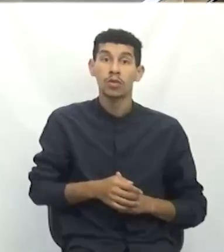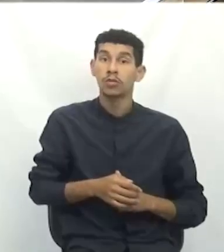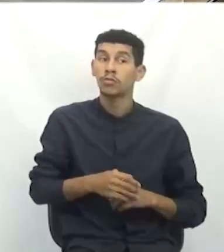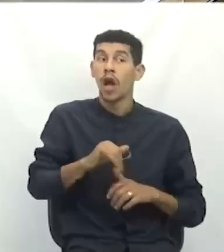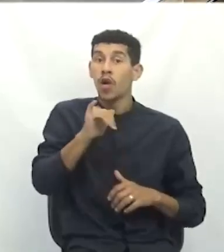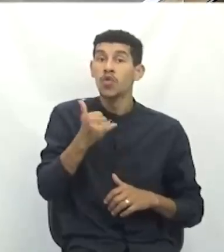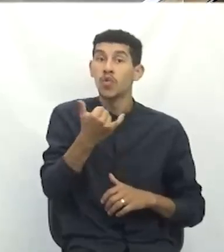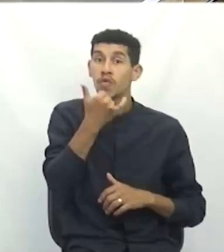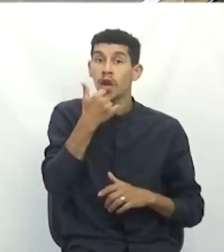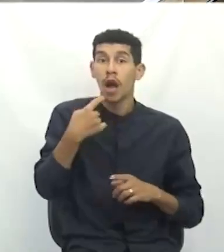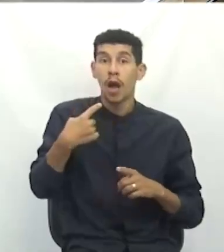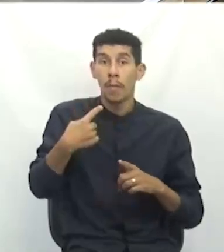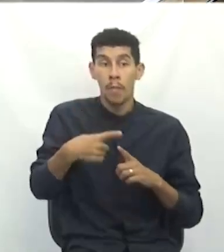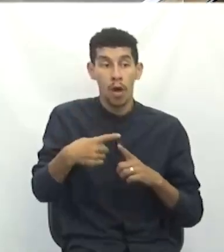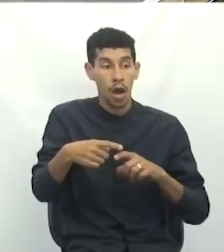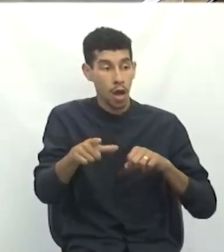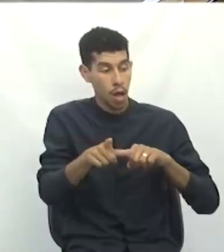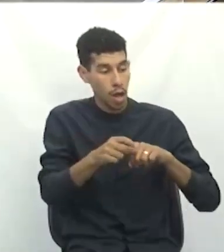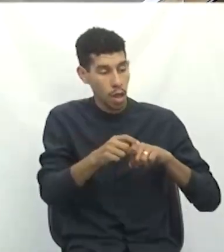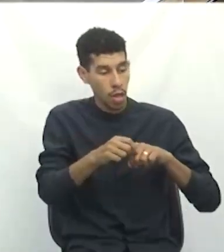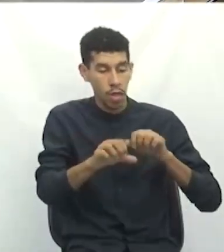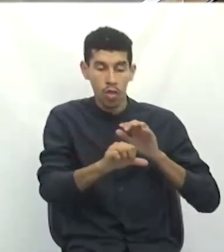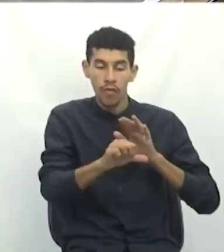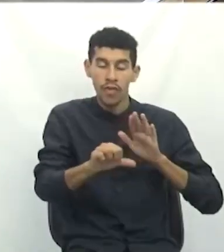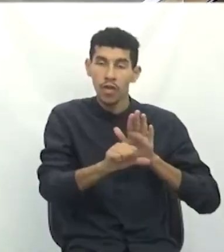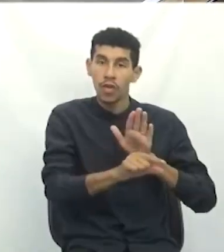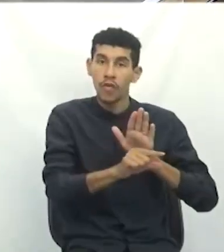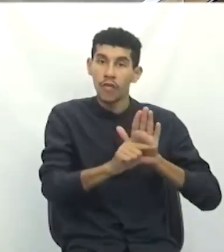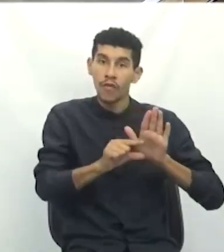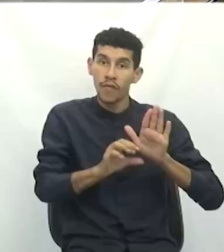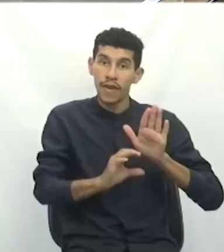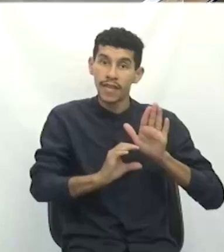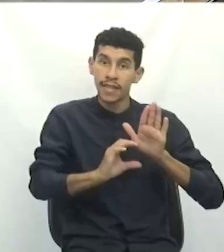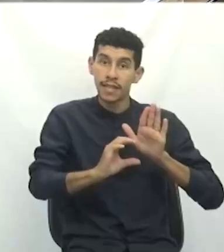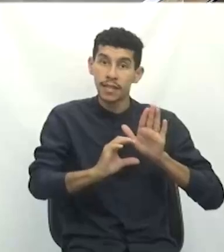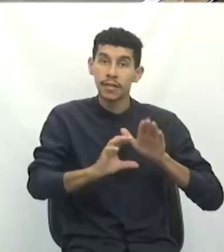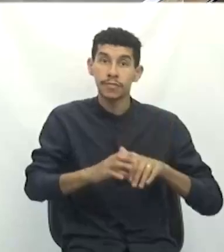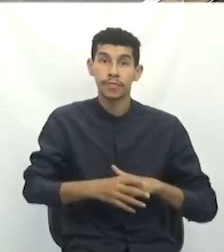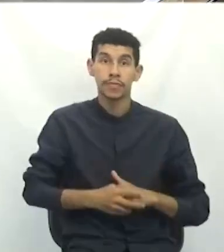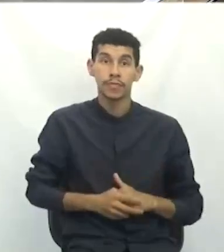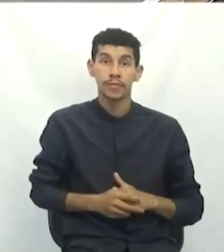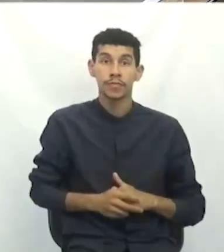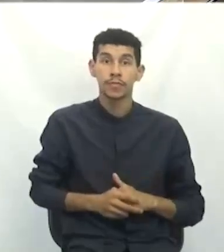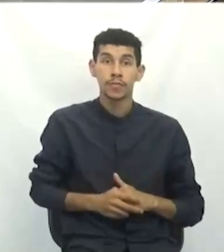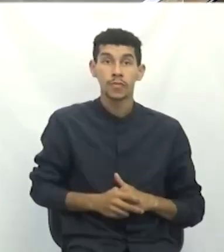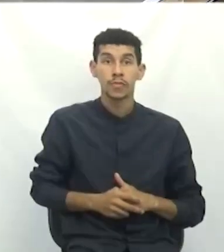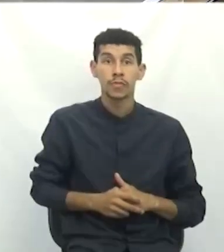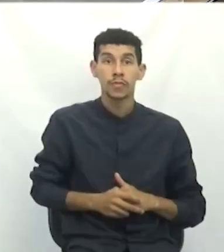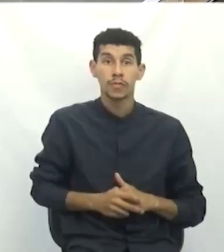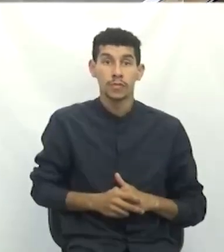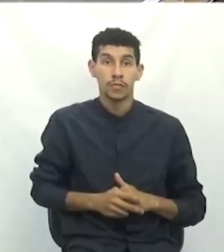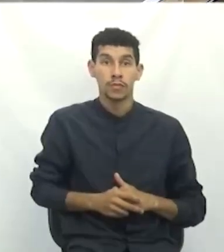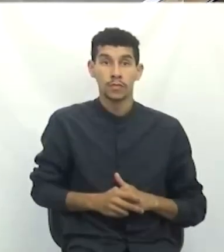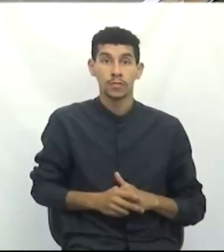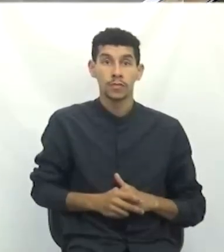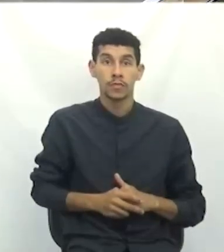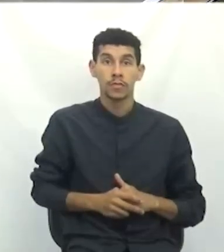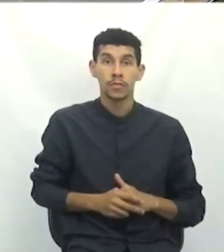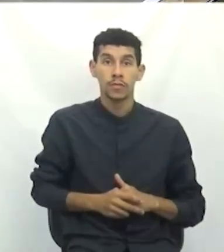justificada, conforme consta no artigo 99, alínea C, do regimento interno desta Casa.